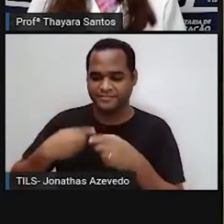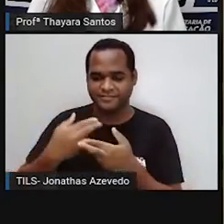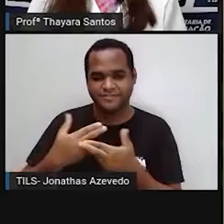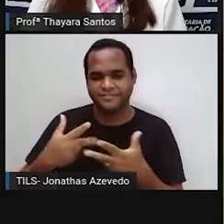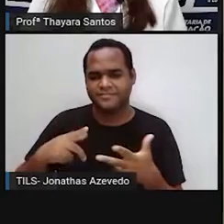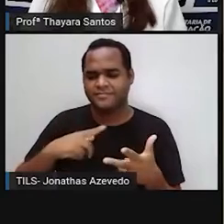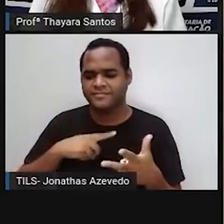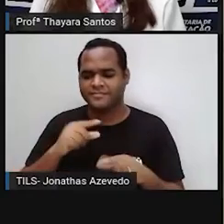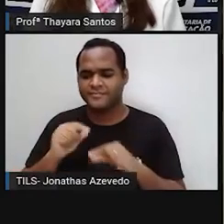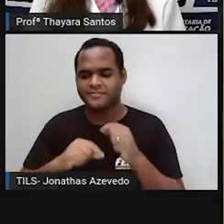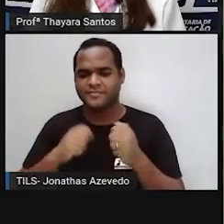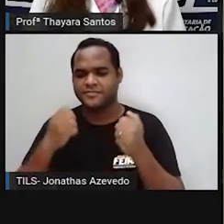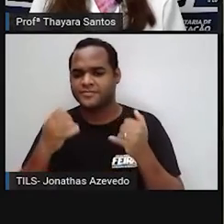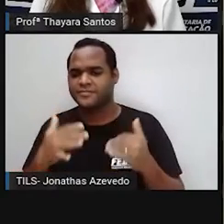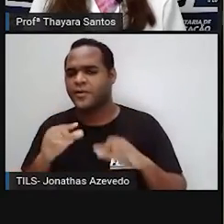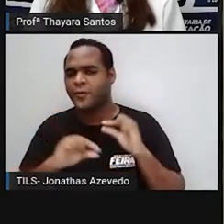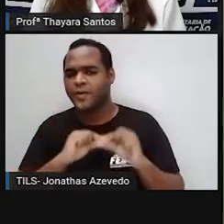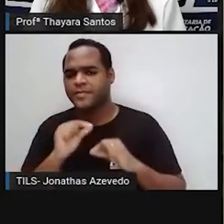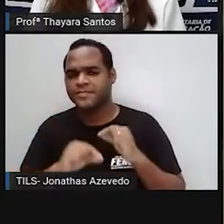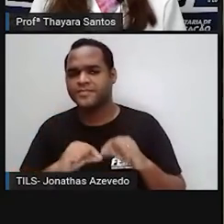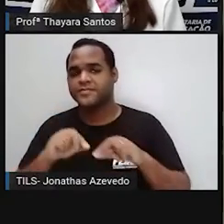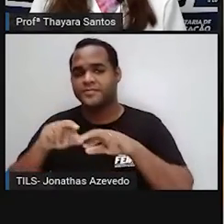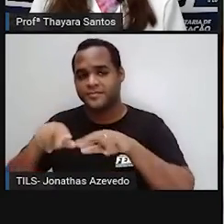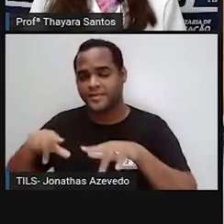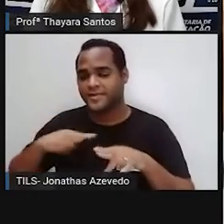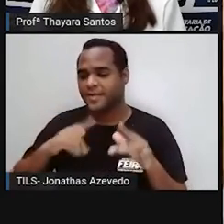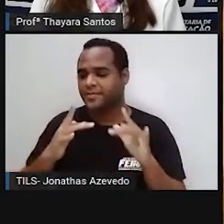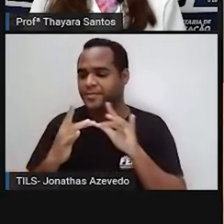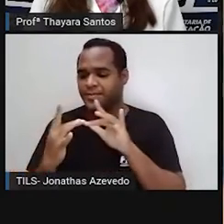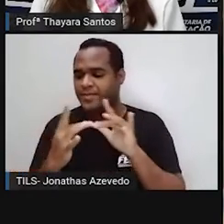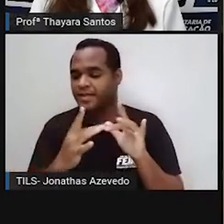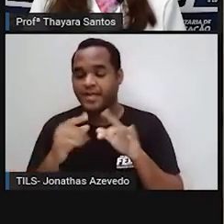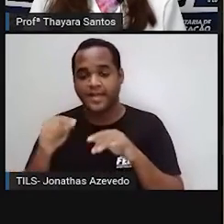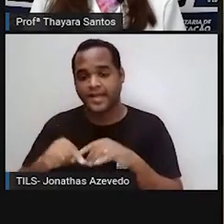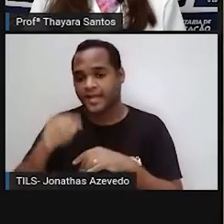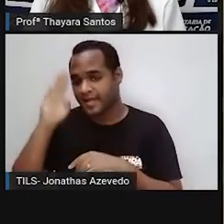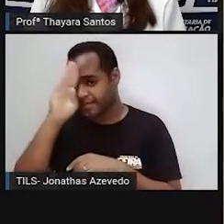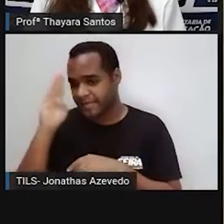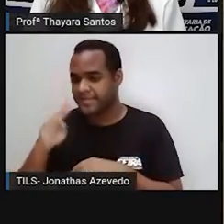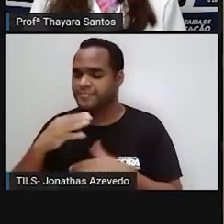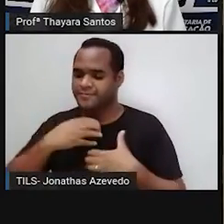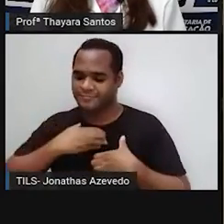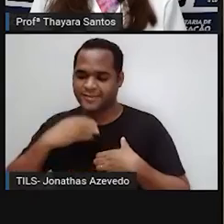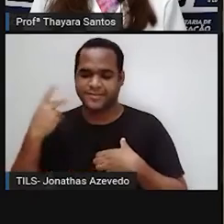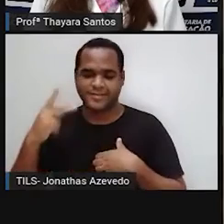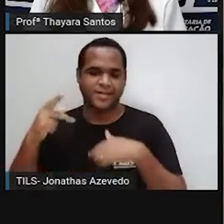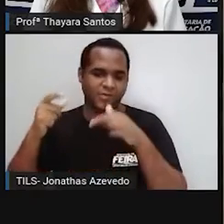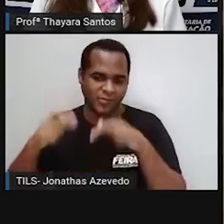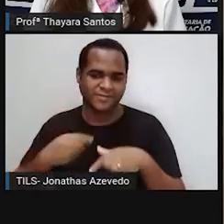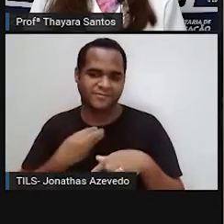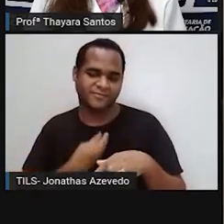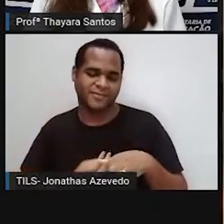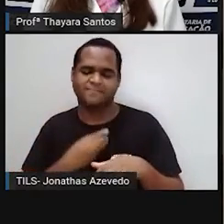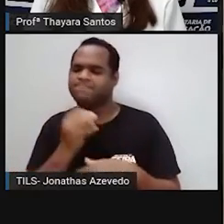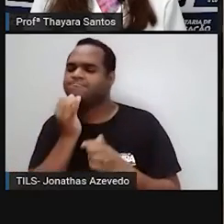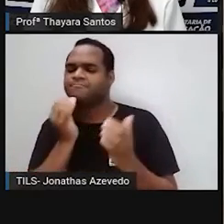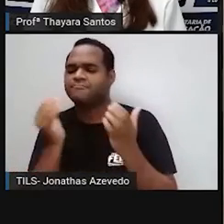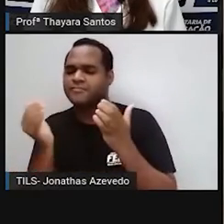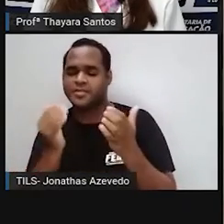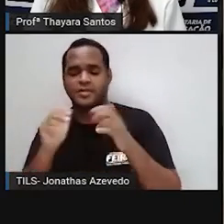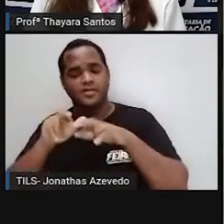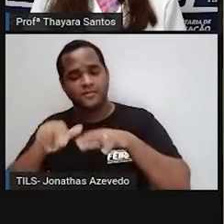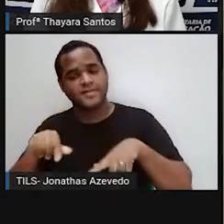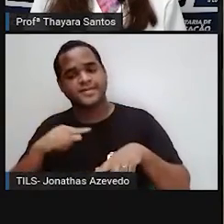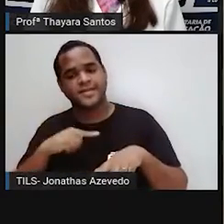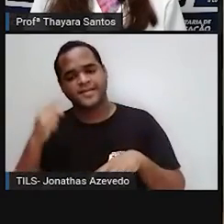conectado no planeta. Então, tudo que a gente faz aqui é sentido lá na Antártica. E um dos exemplos relacionados às